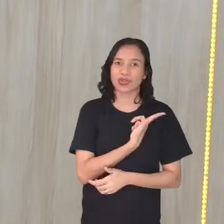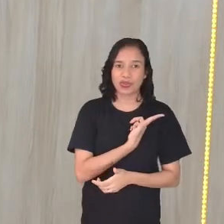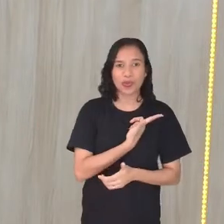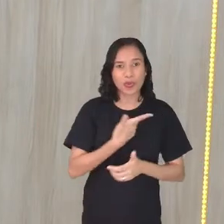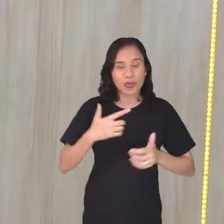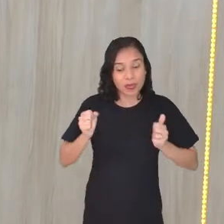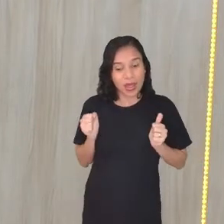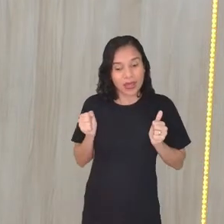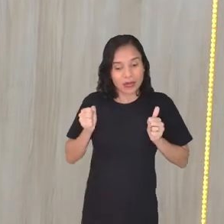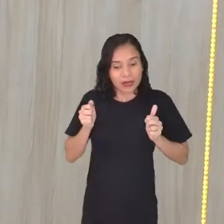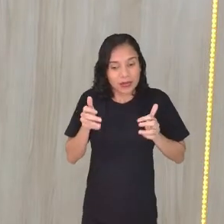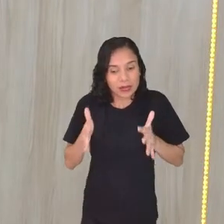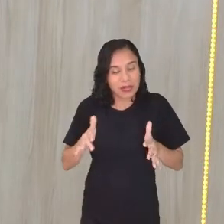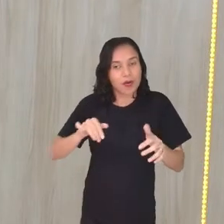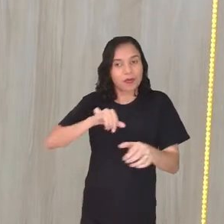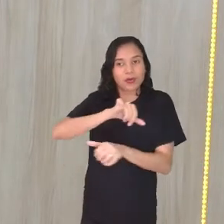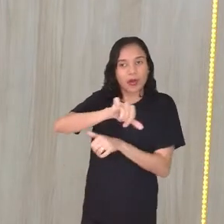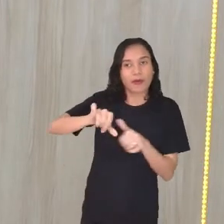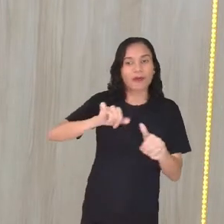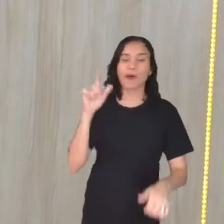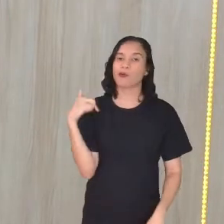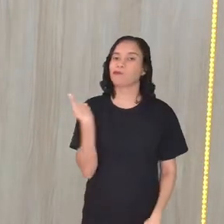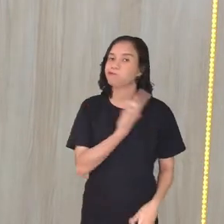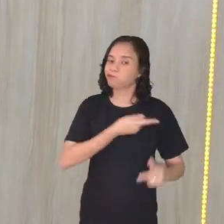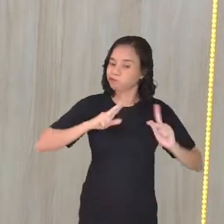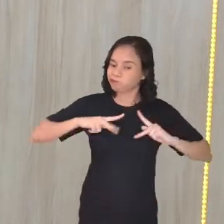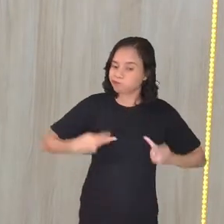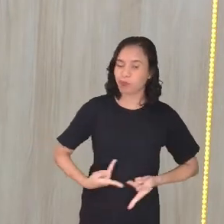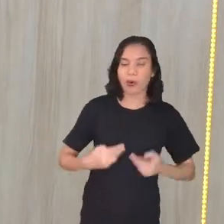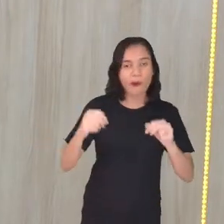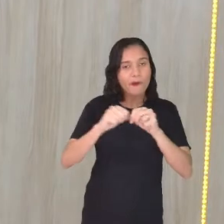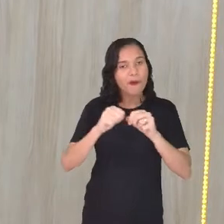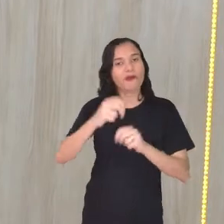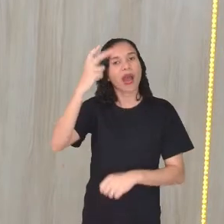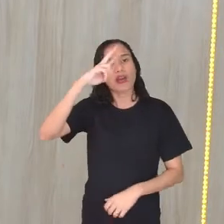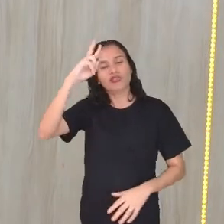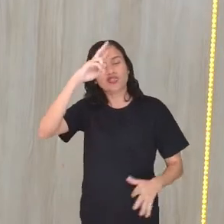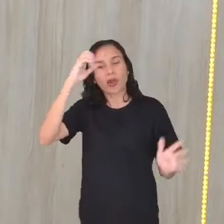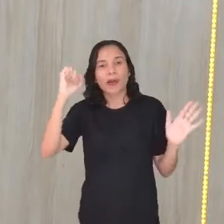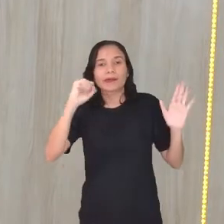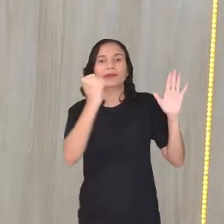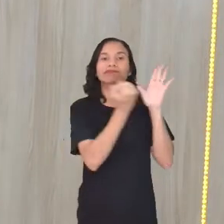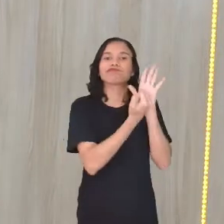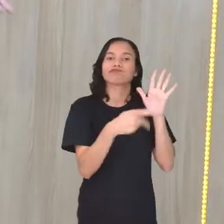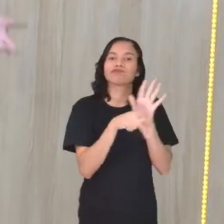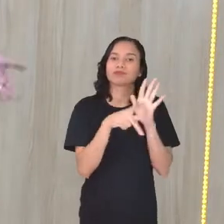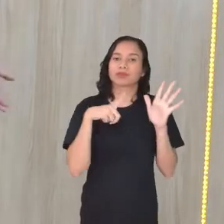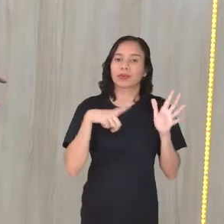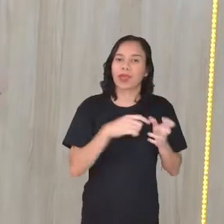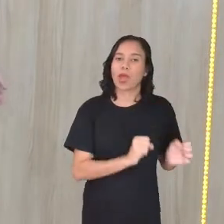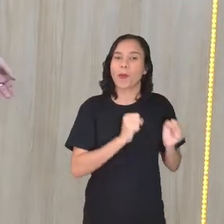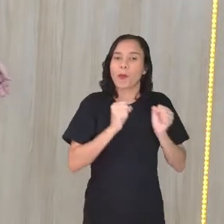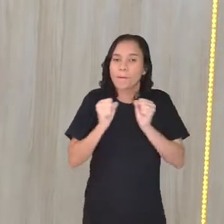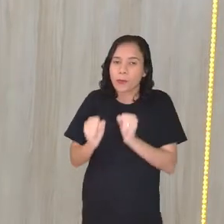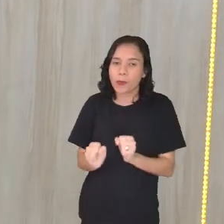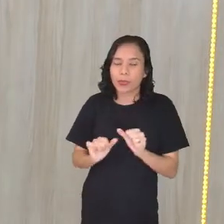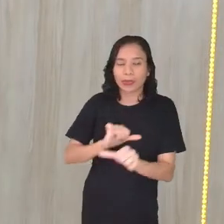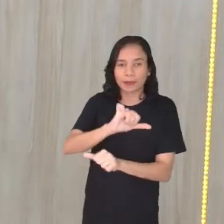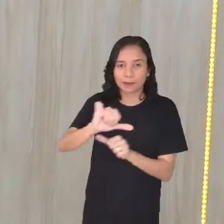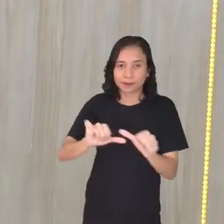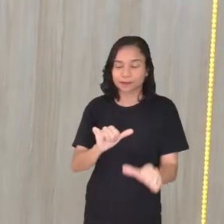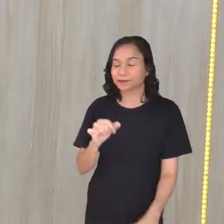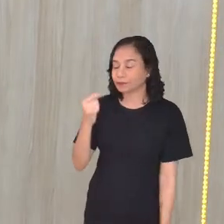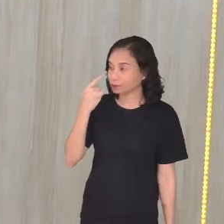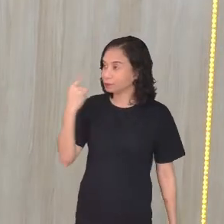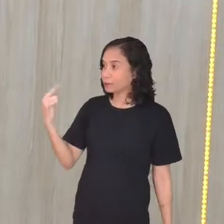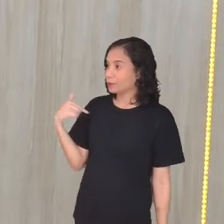Nós, seres humanos, né? Somos nós que construímos a história, somos nós que também temos esse poder de transformar. E a gente